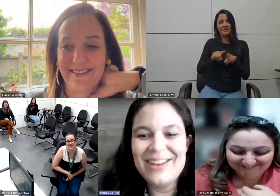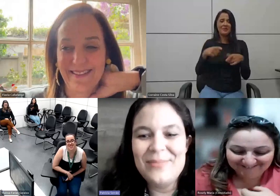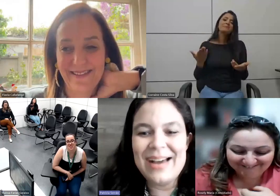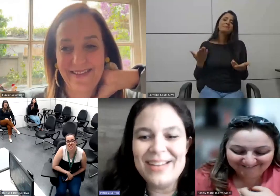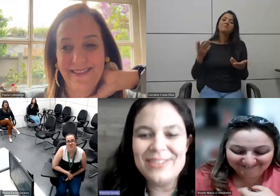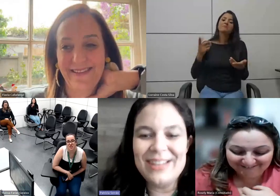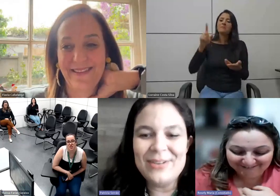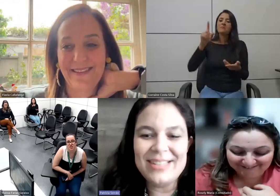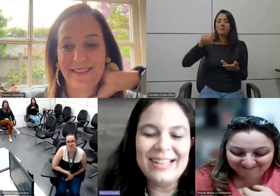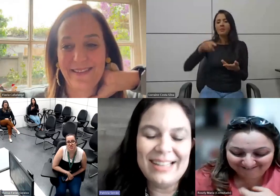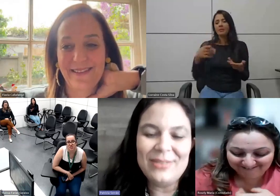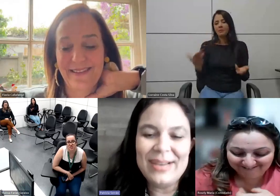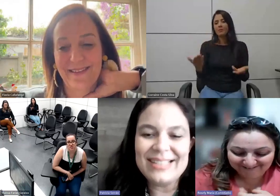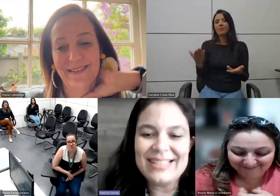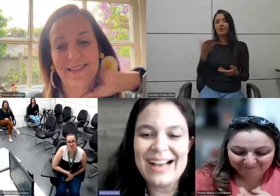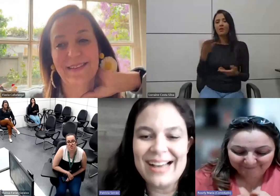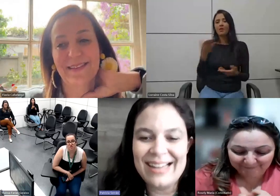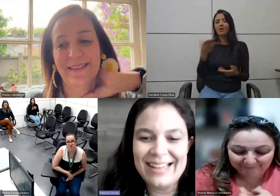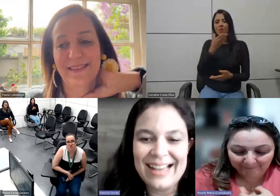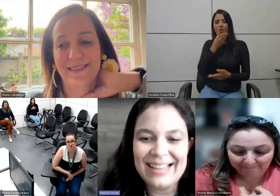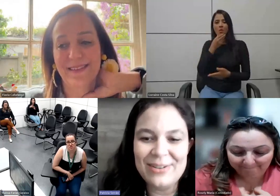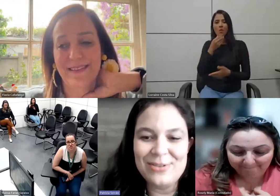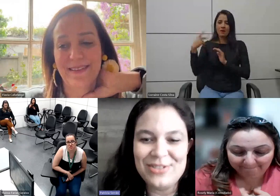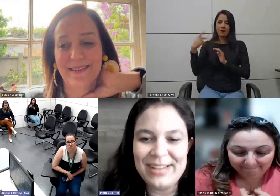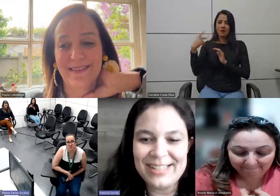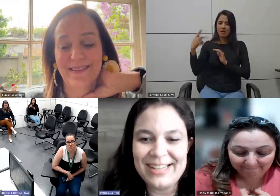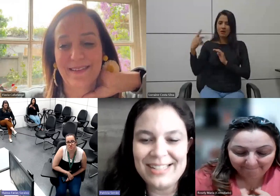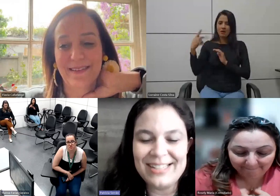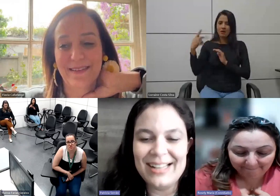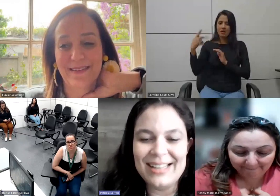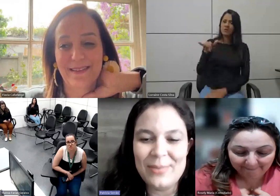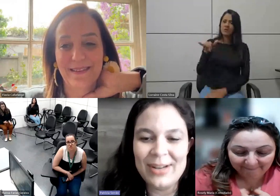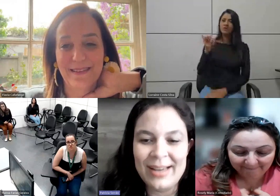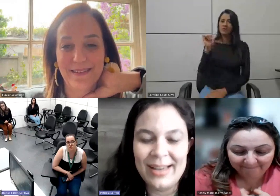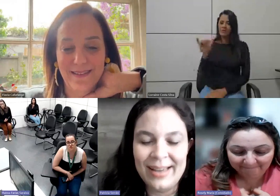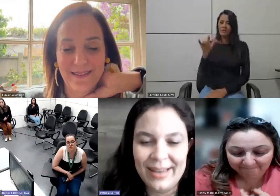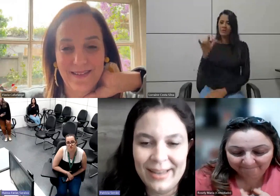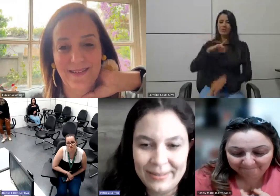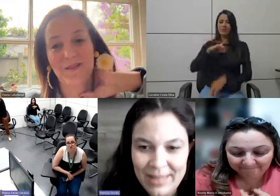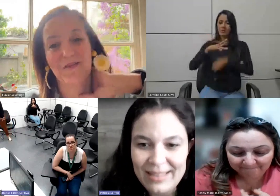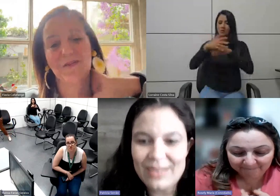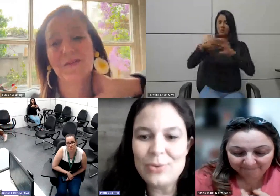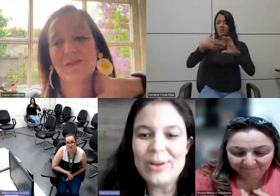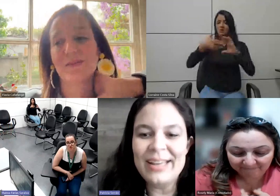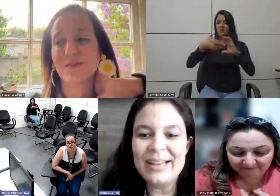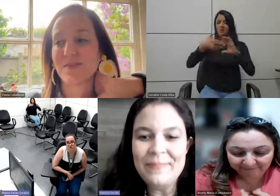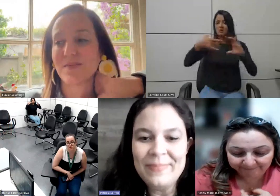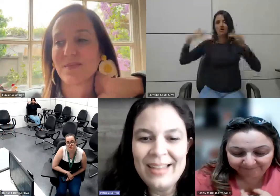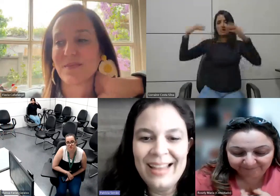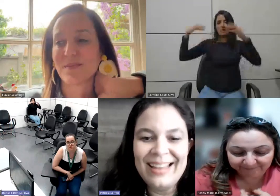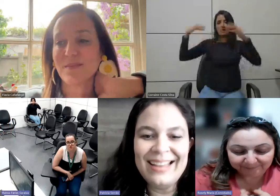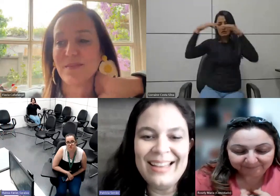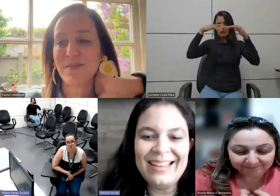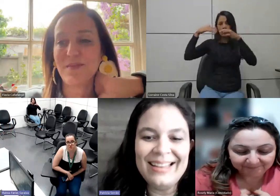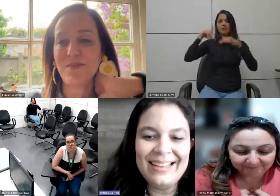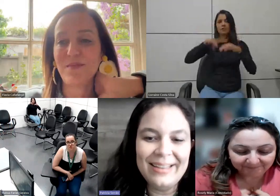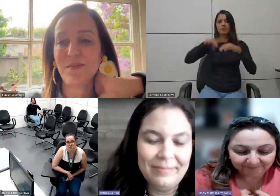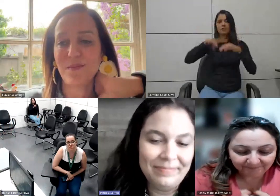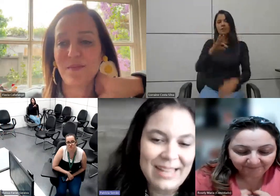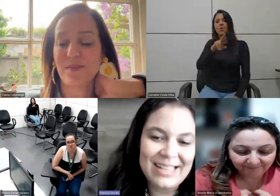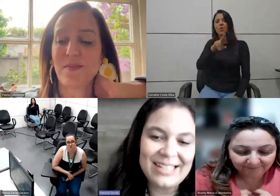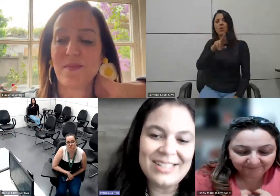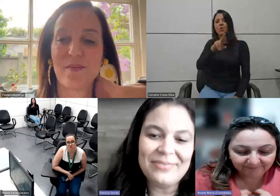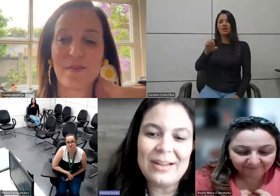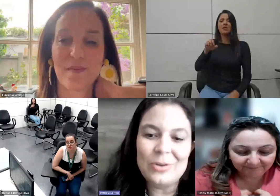o marido da Roseli ele tem doença rara e é neurodivergente né tem torrê e